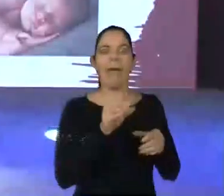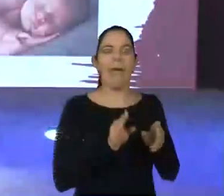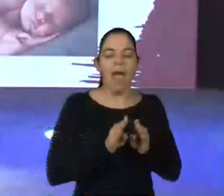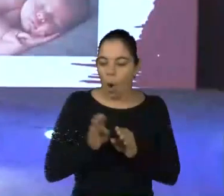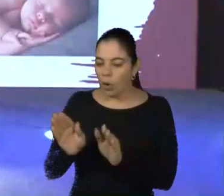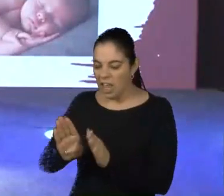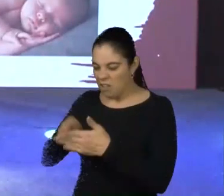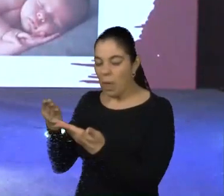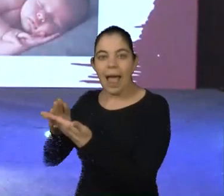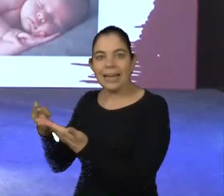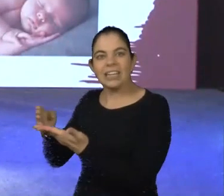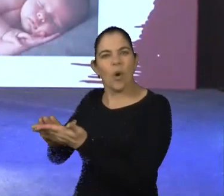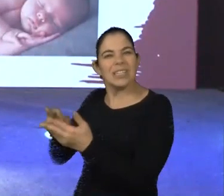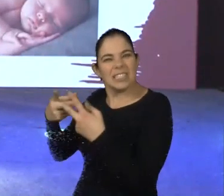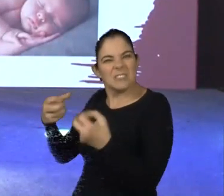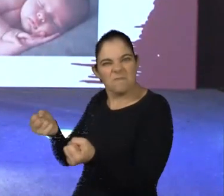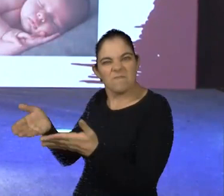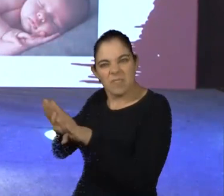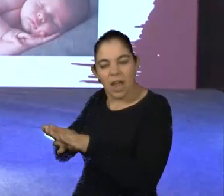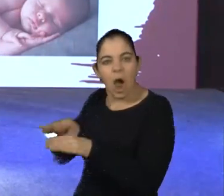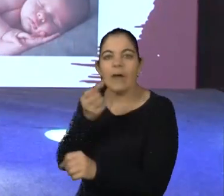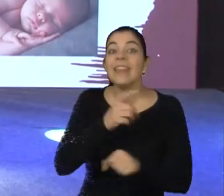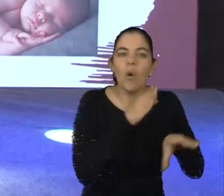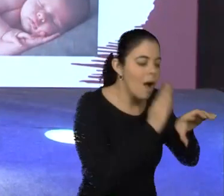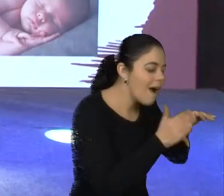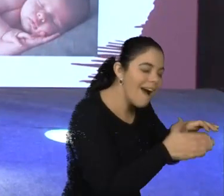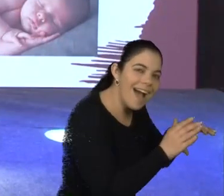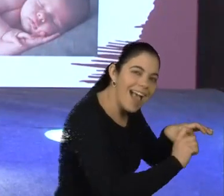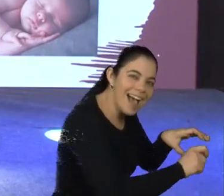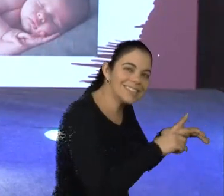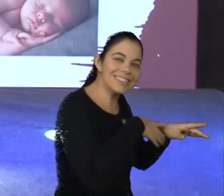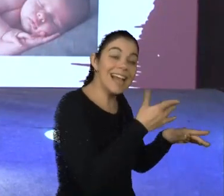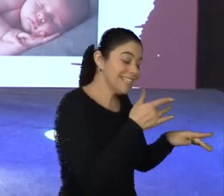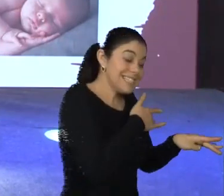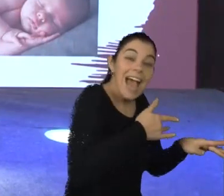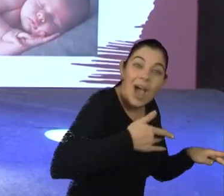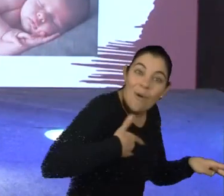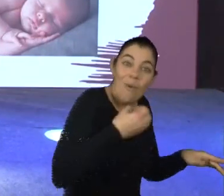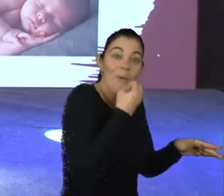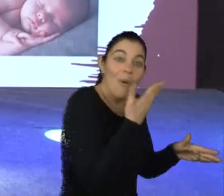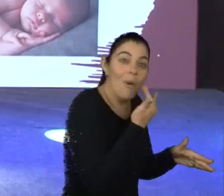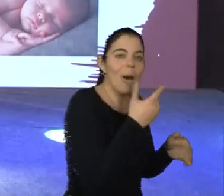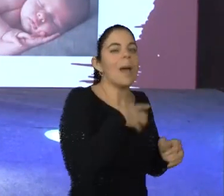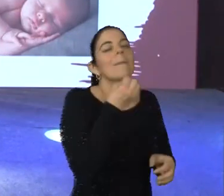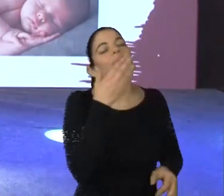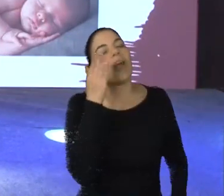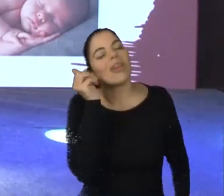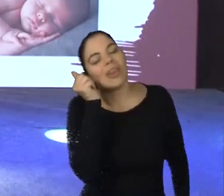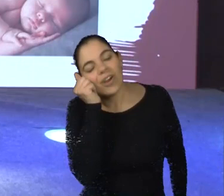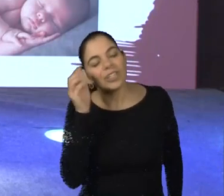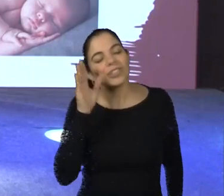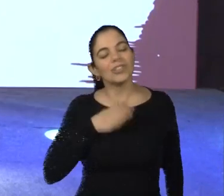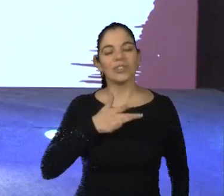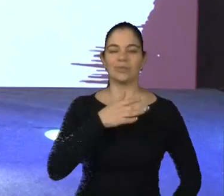você tem, se você se dá o direito de ter prazer com seus amigos, boas noites de sono, você está modulando